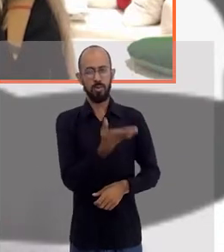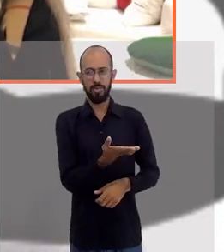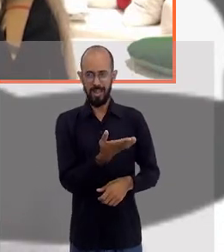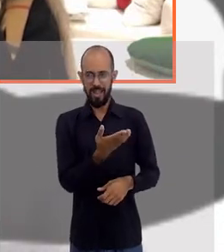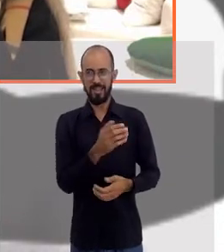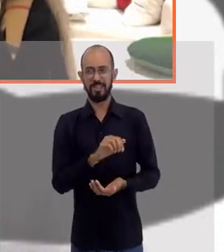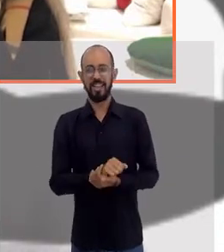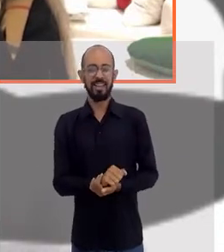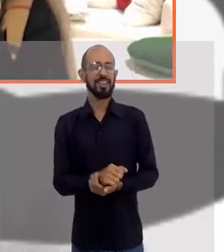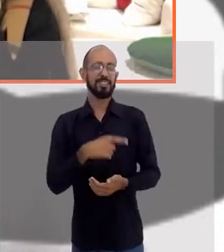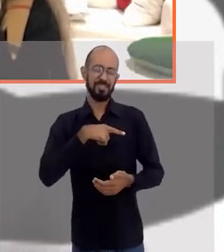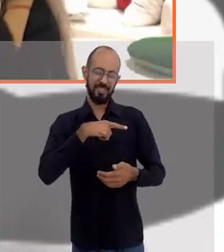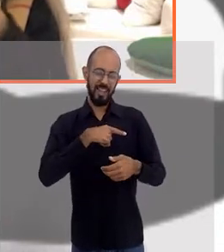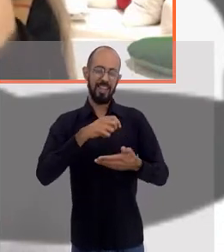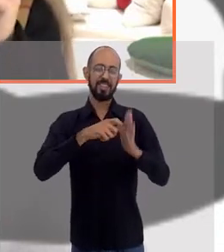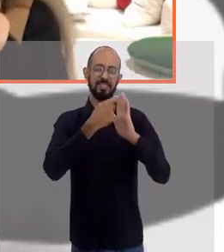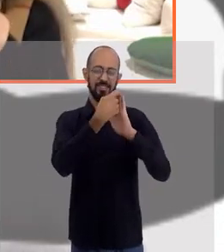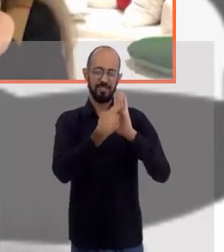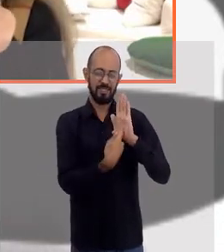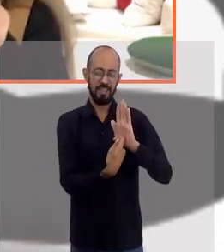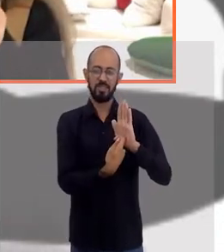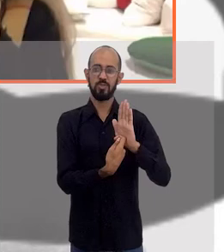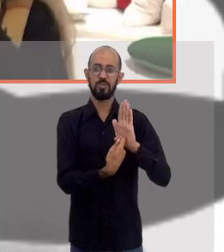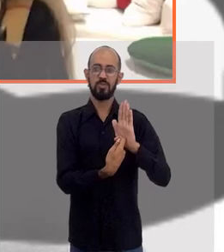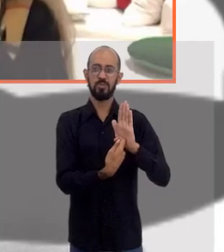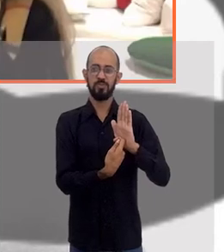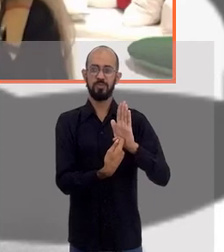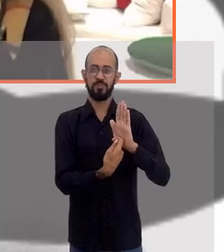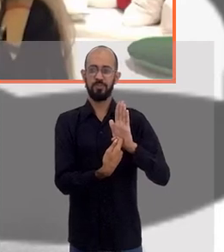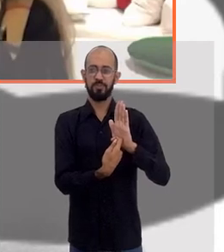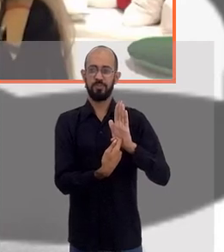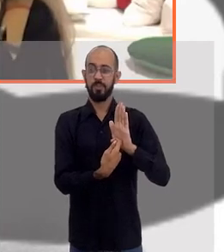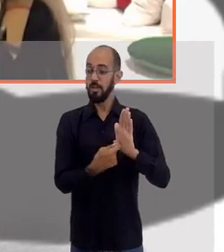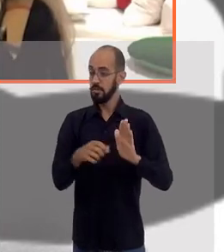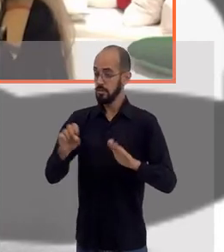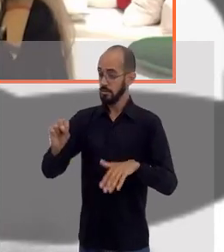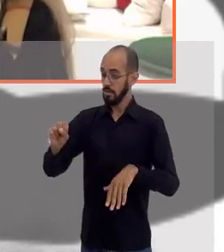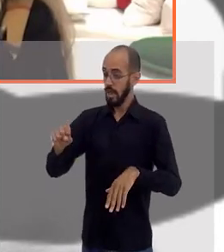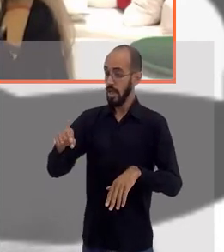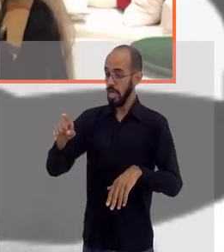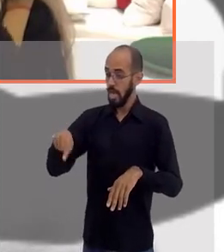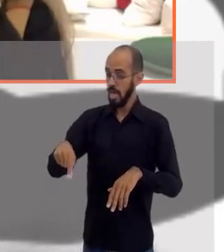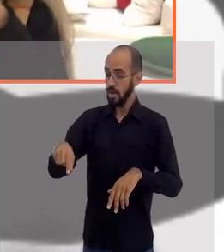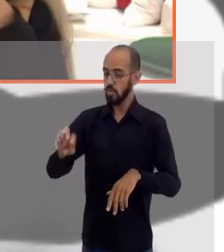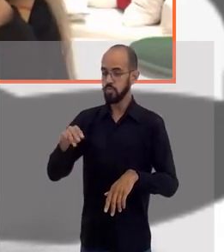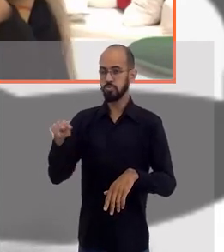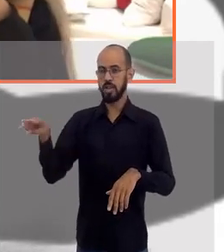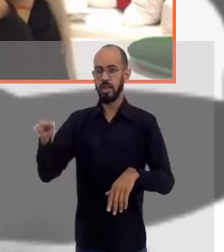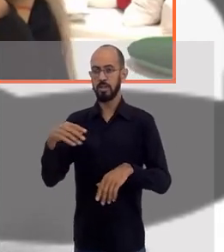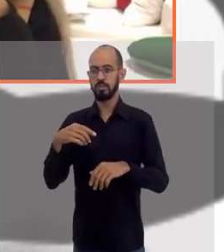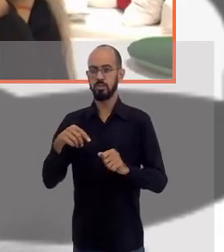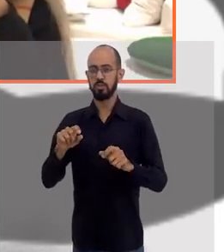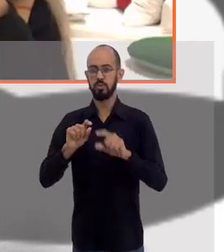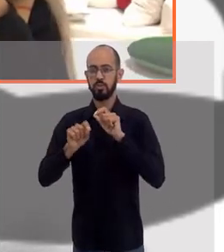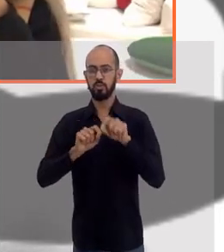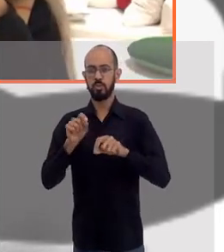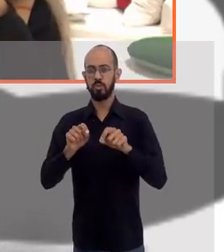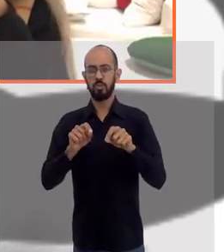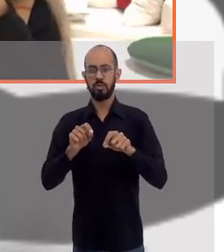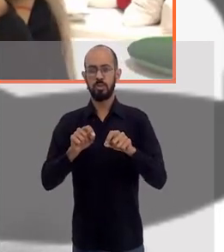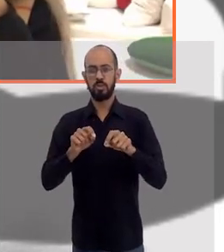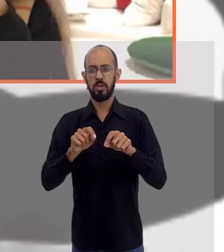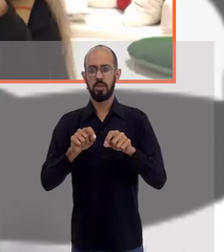mais? Está escrito aqui. Quer dizer, também, esse domínio também é seu. Sim, sim. Na verdade, é um site que